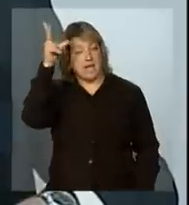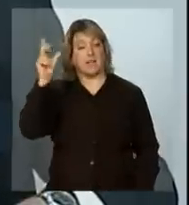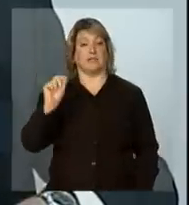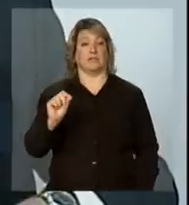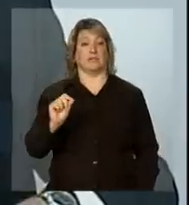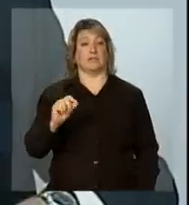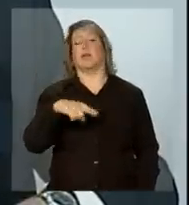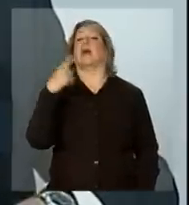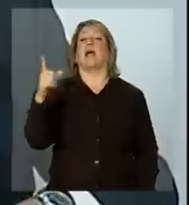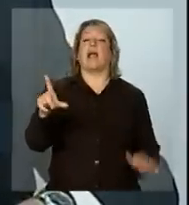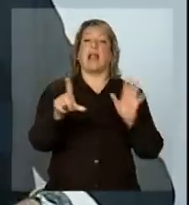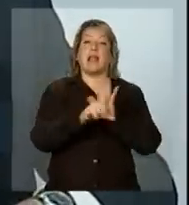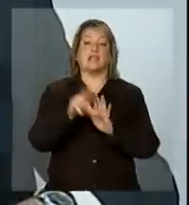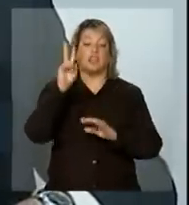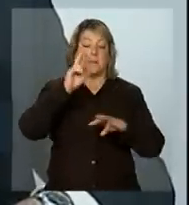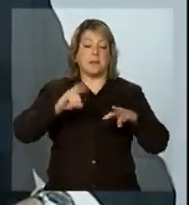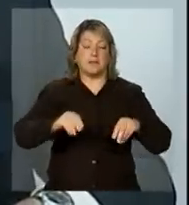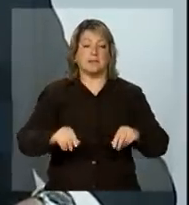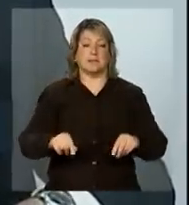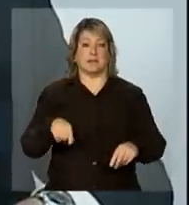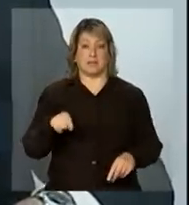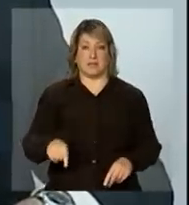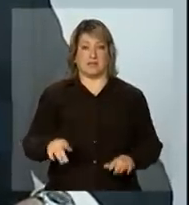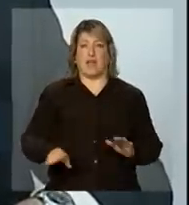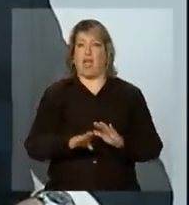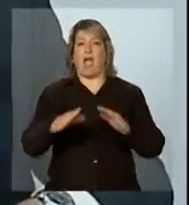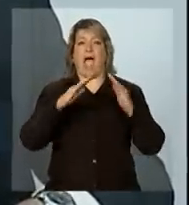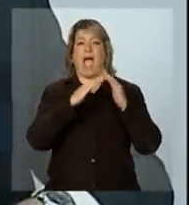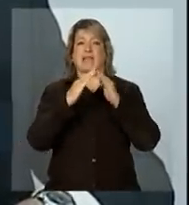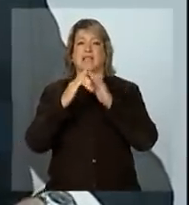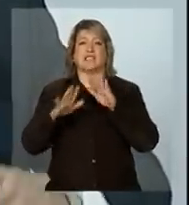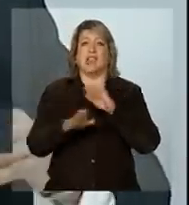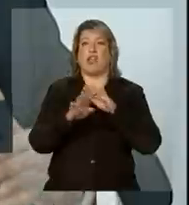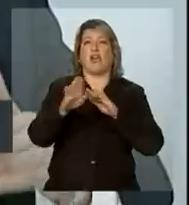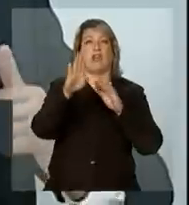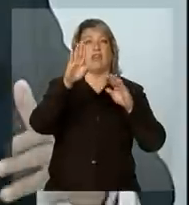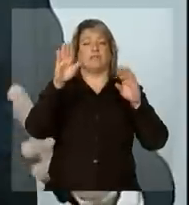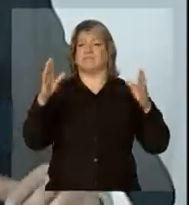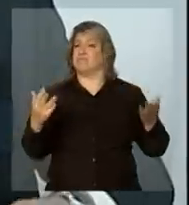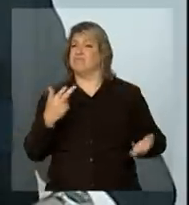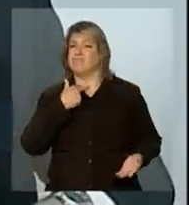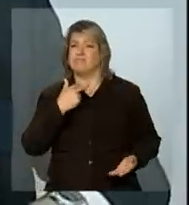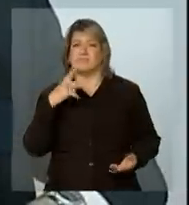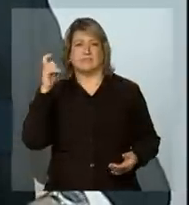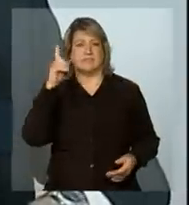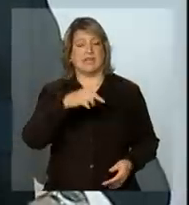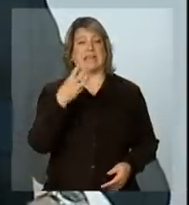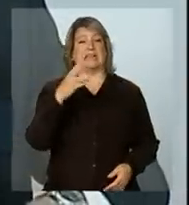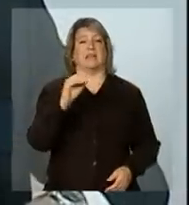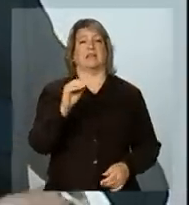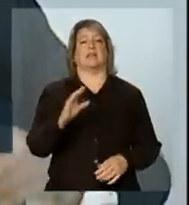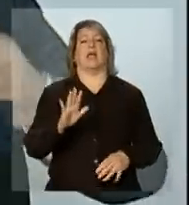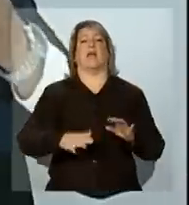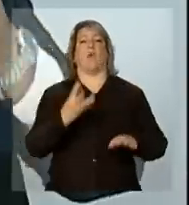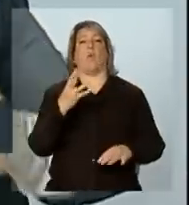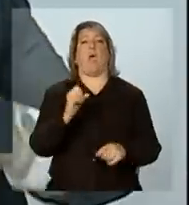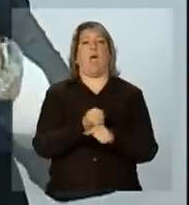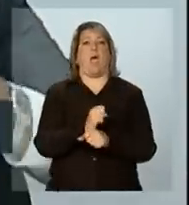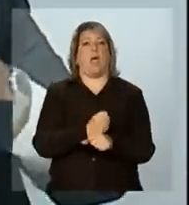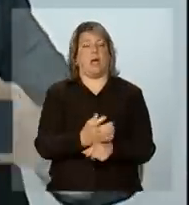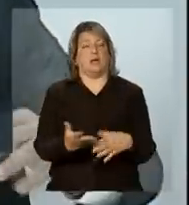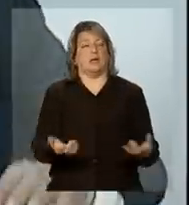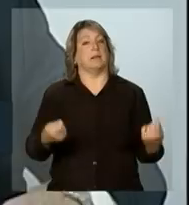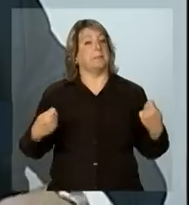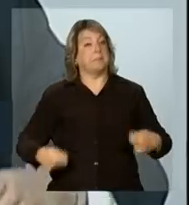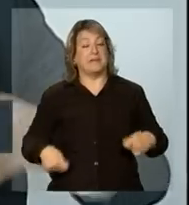sobre o solo. A região serrana é um crime aquela ocupação, ocupação de 30, 40 anos. a gente tem que